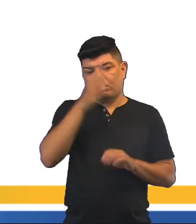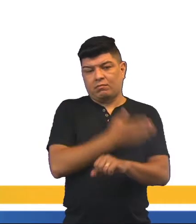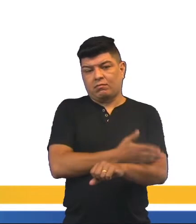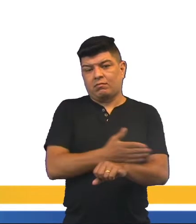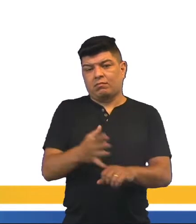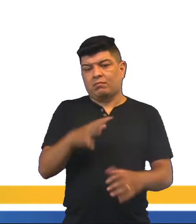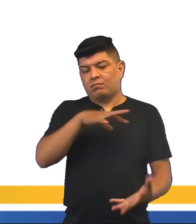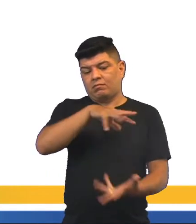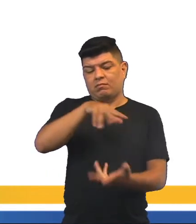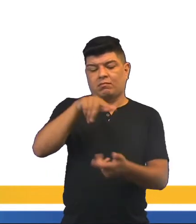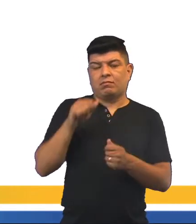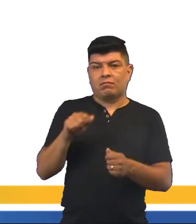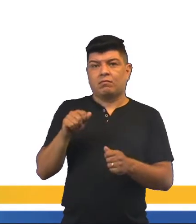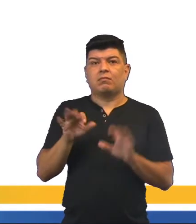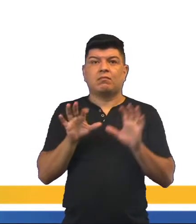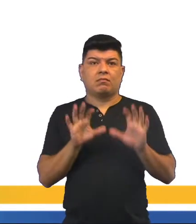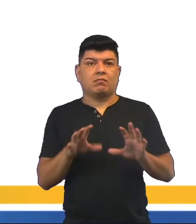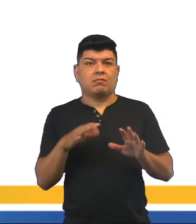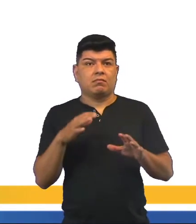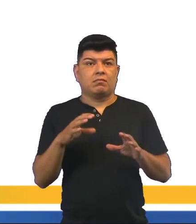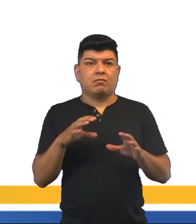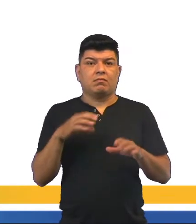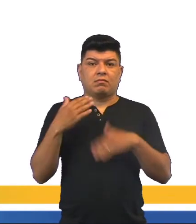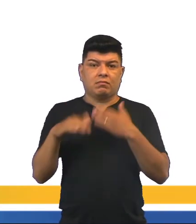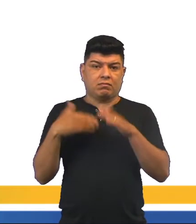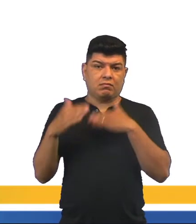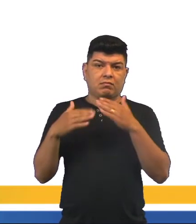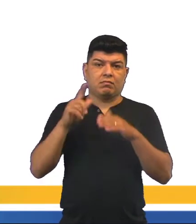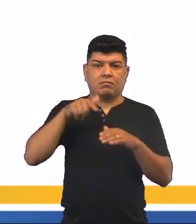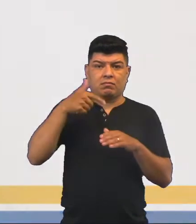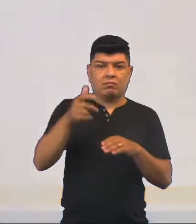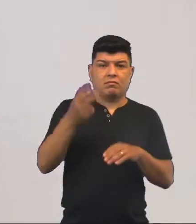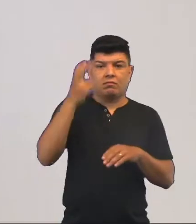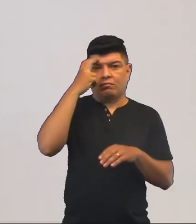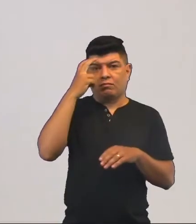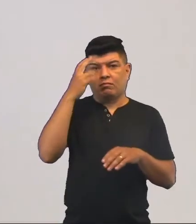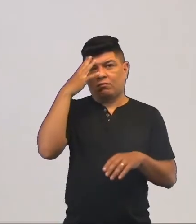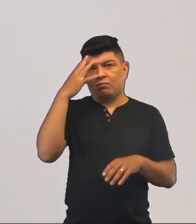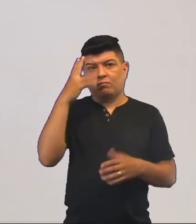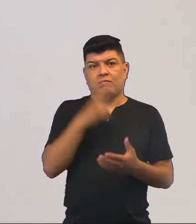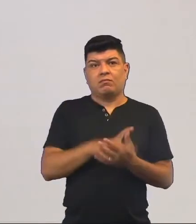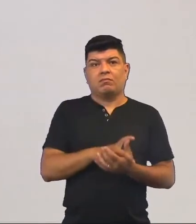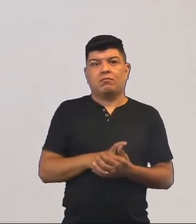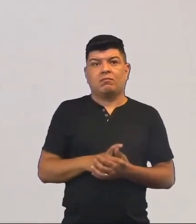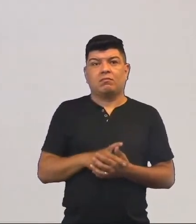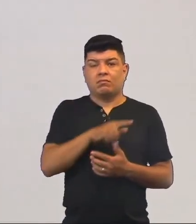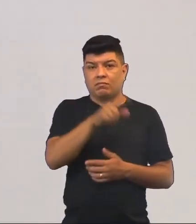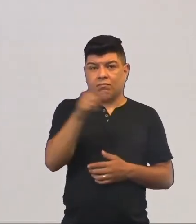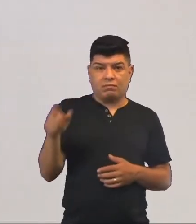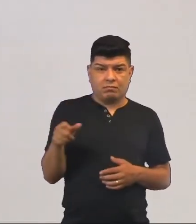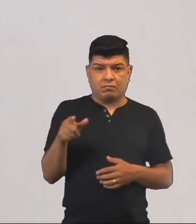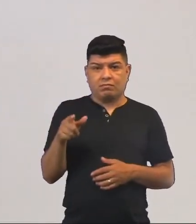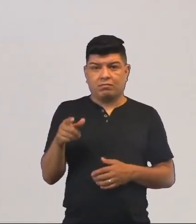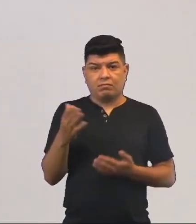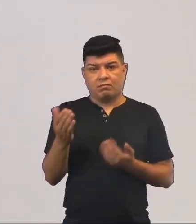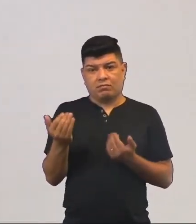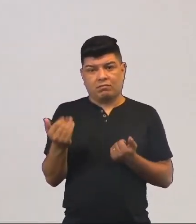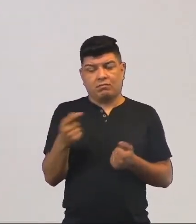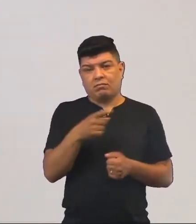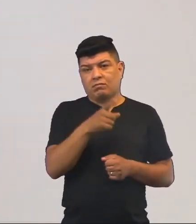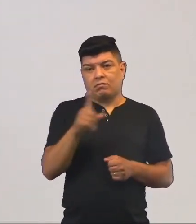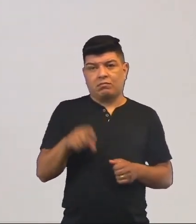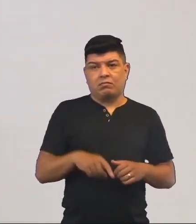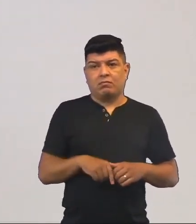da humanidade, acerca da evolução de outras culturas. Eu sei que para você, meu querido jovem,